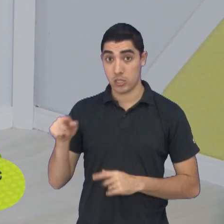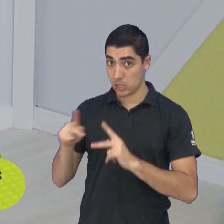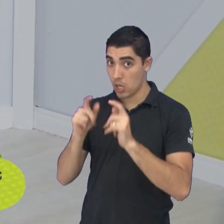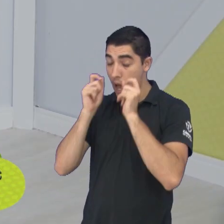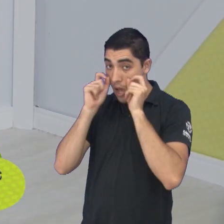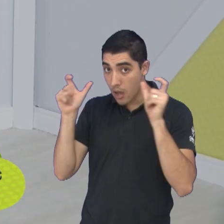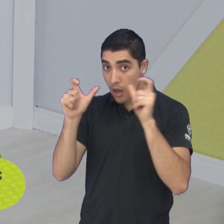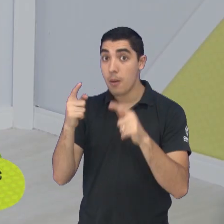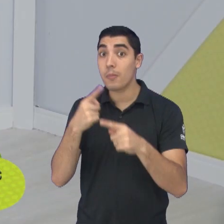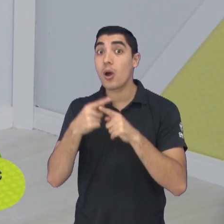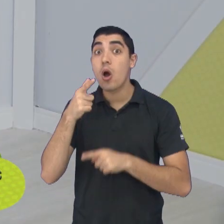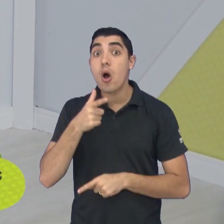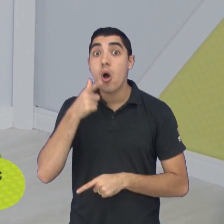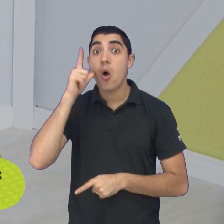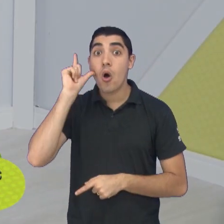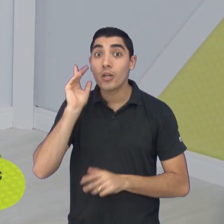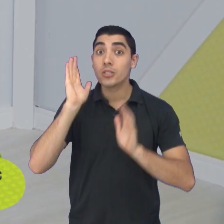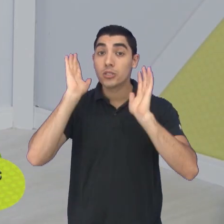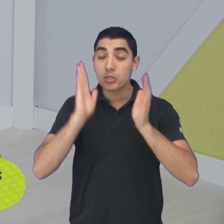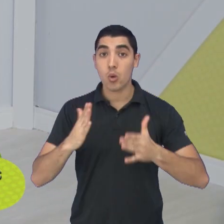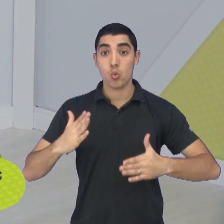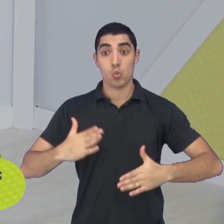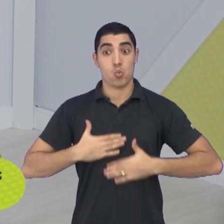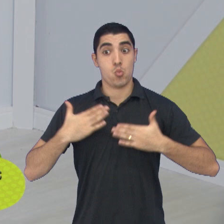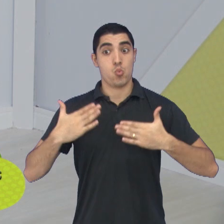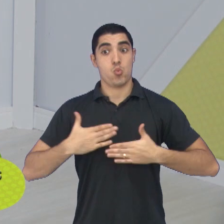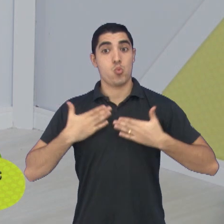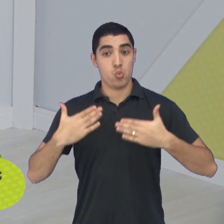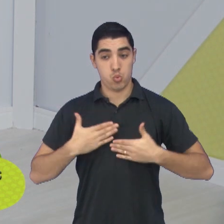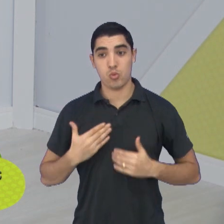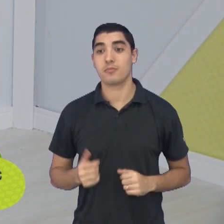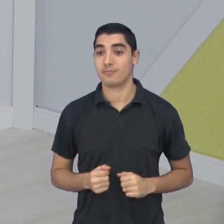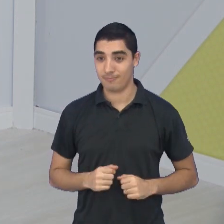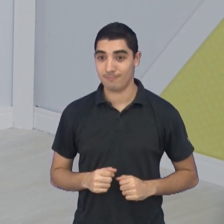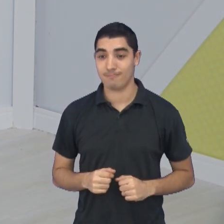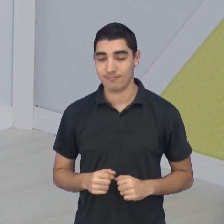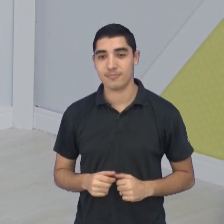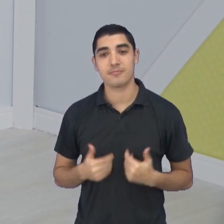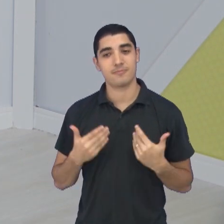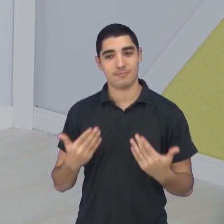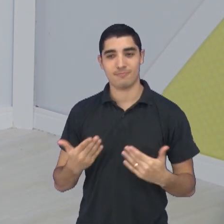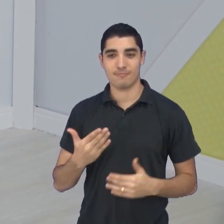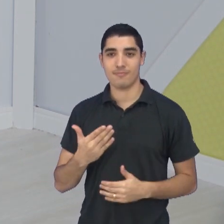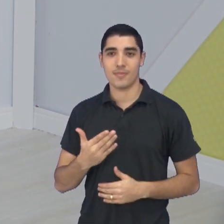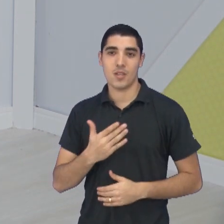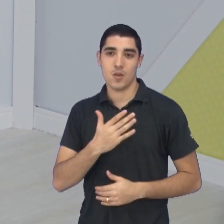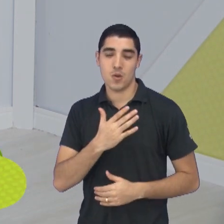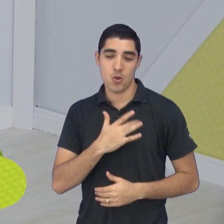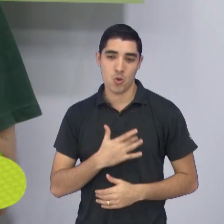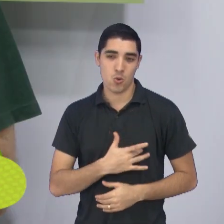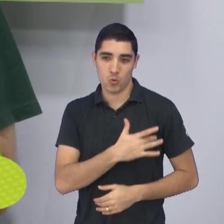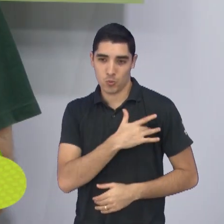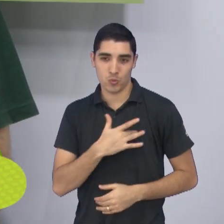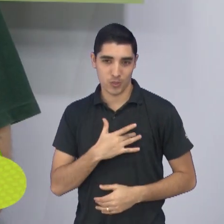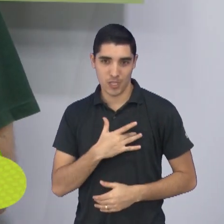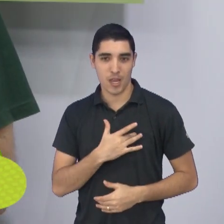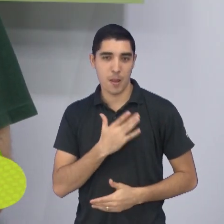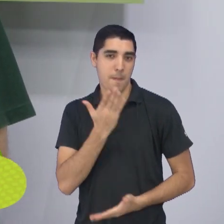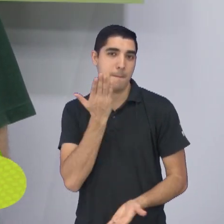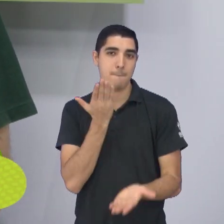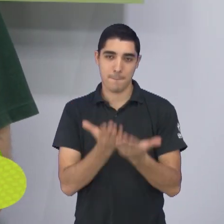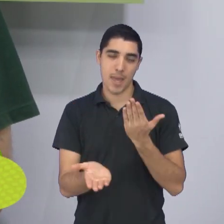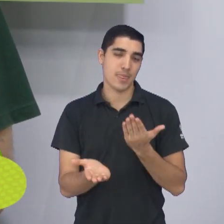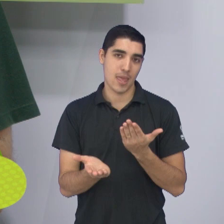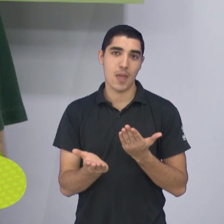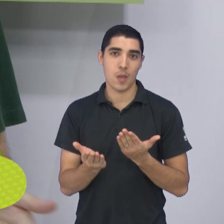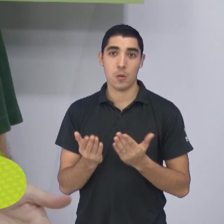olho, pois ontem tivemos uma surpresa daquelas na rodada, hein, Brunão? É, o Cruzeiro acabou perdendo o primeiro jogo das quartas